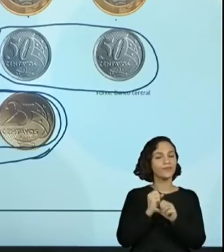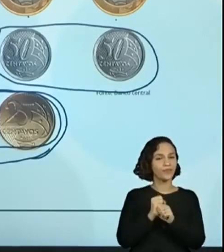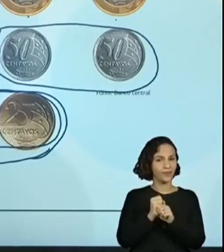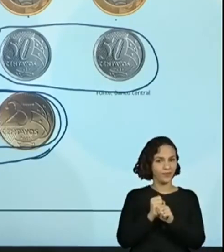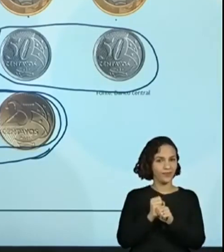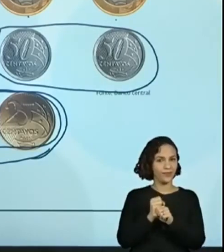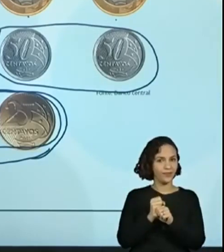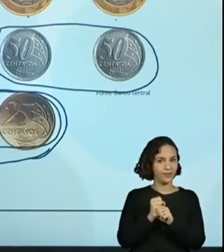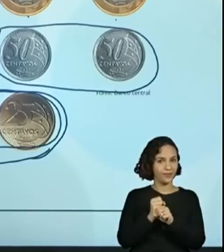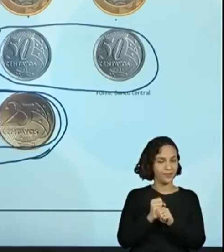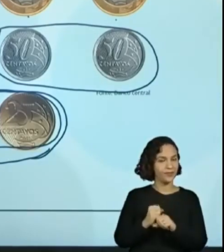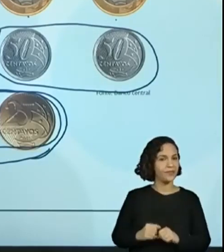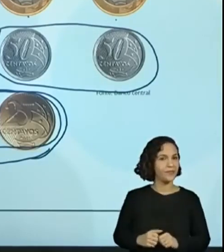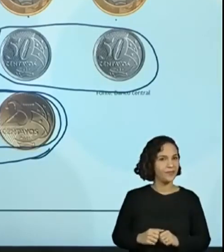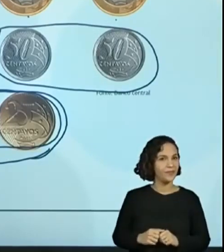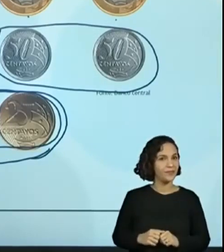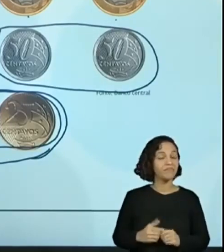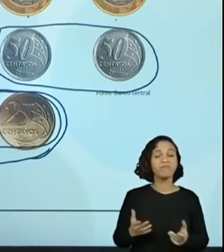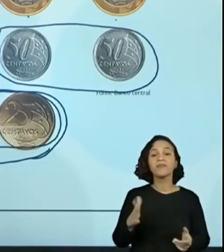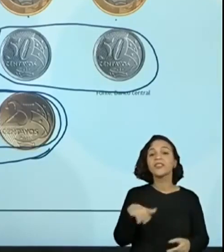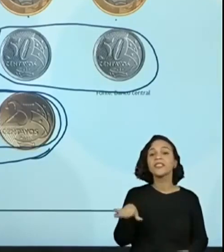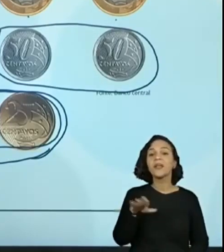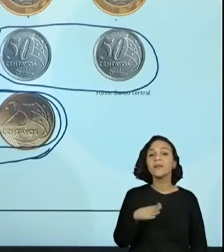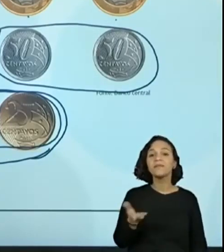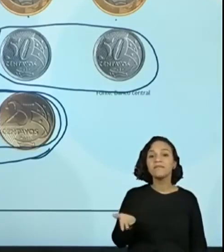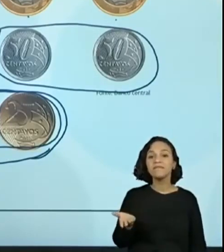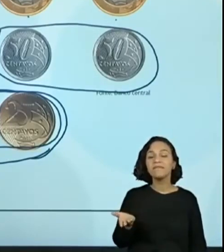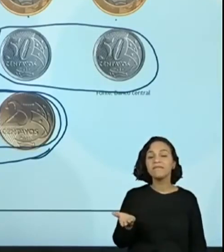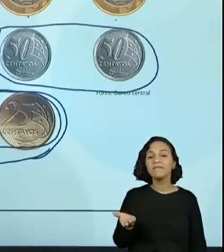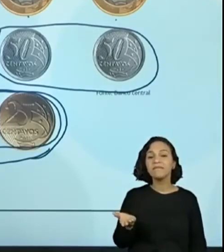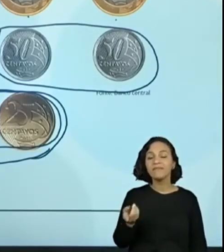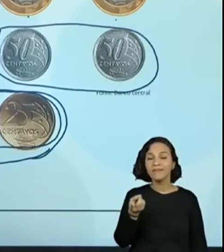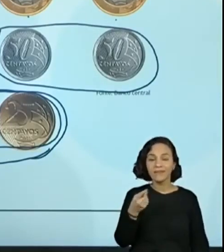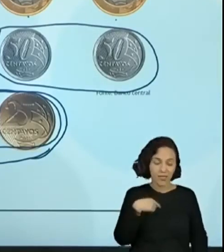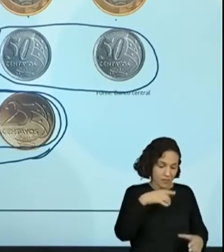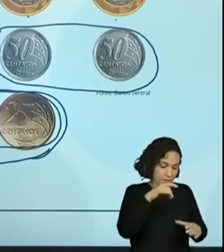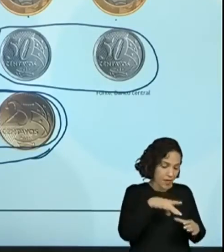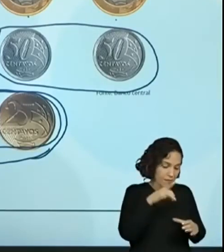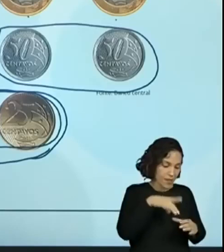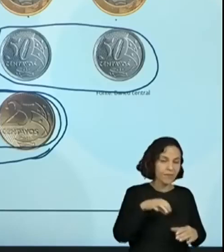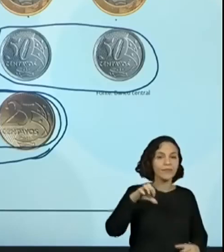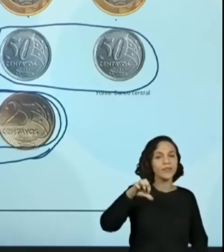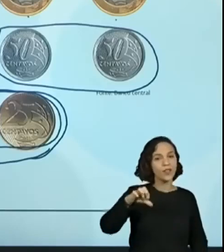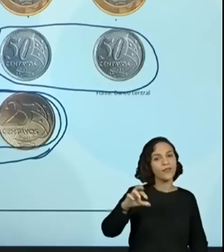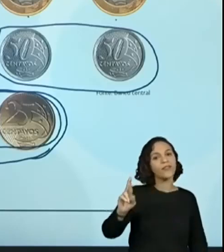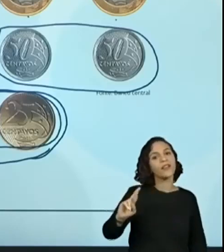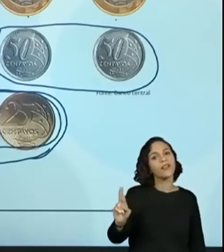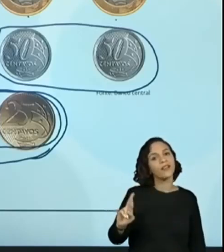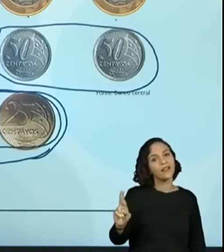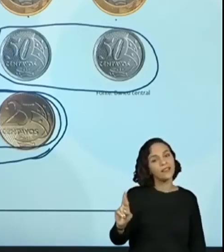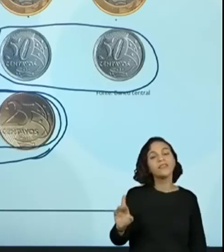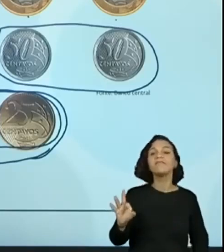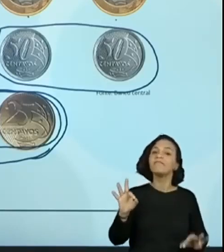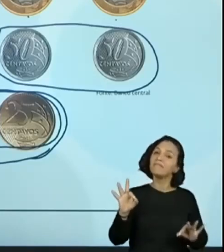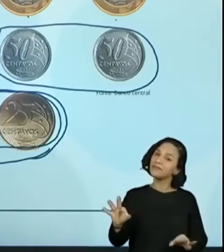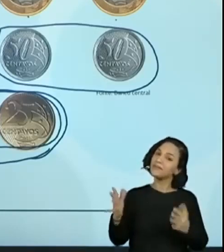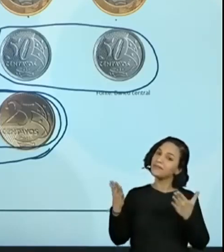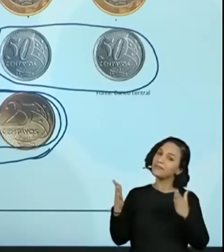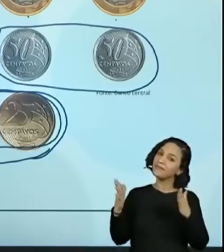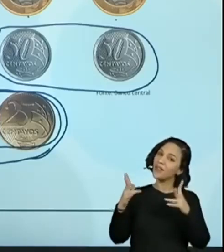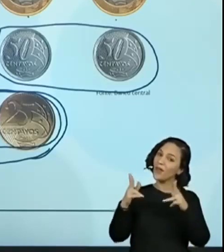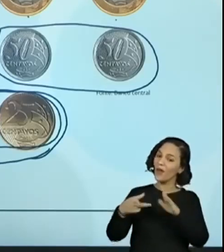de vinte e cinco. Agora sim. reais o Emerson juntou, pessoal? Nove reais. Nove reais, muito bem.